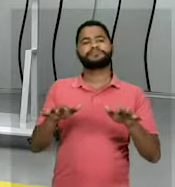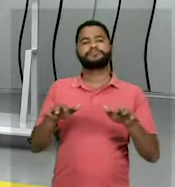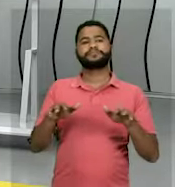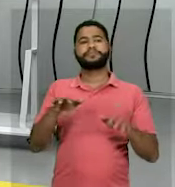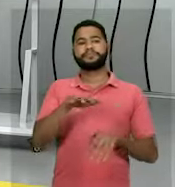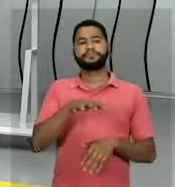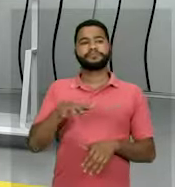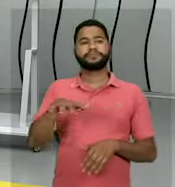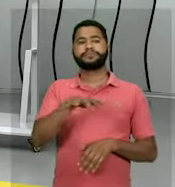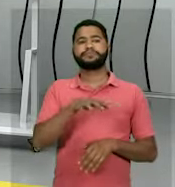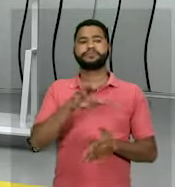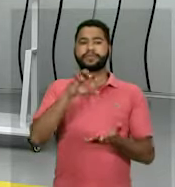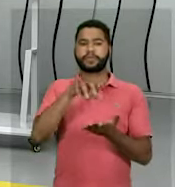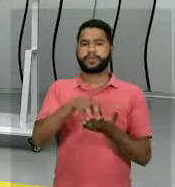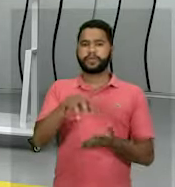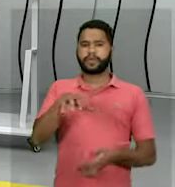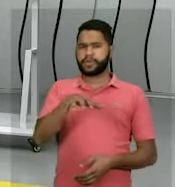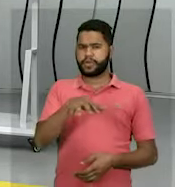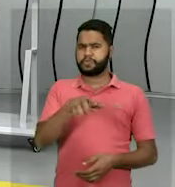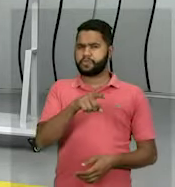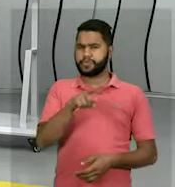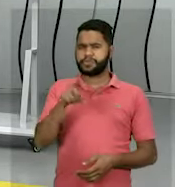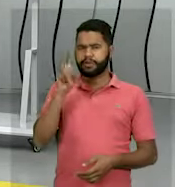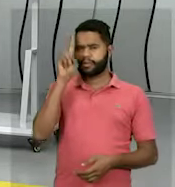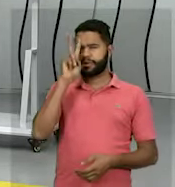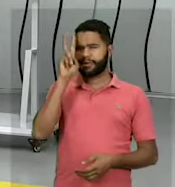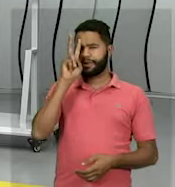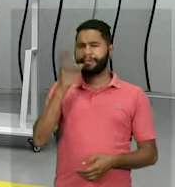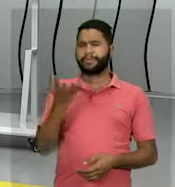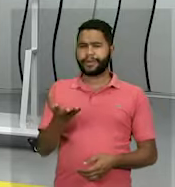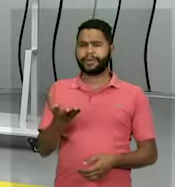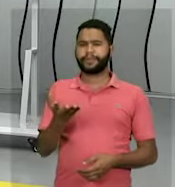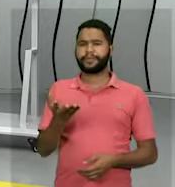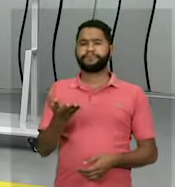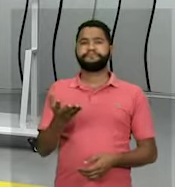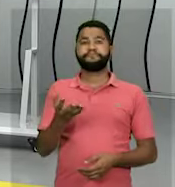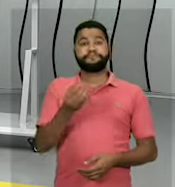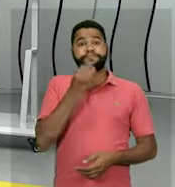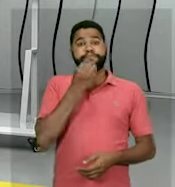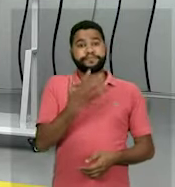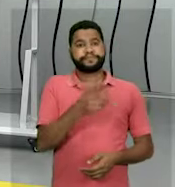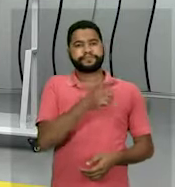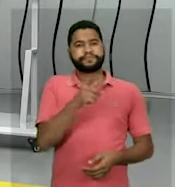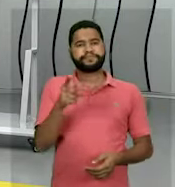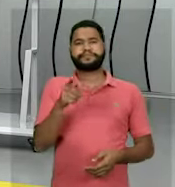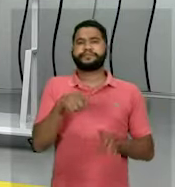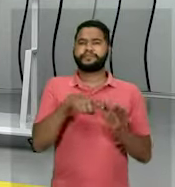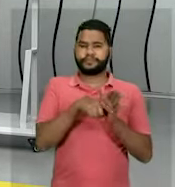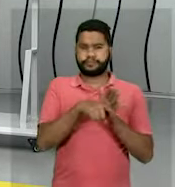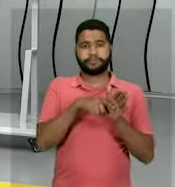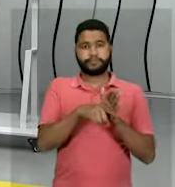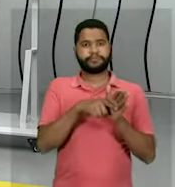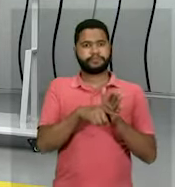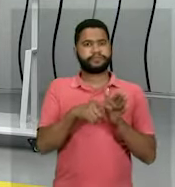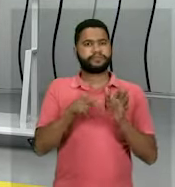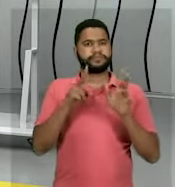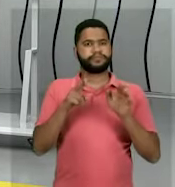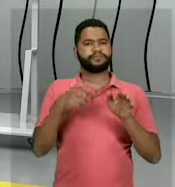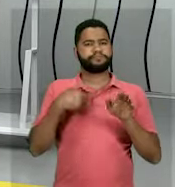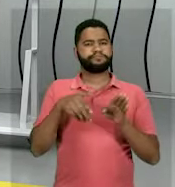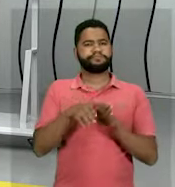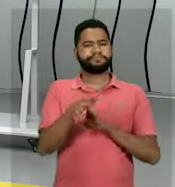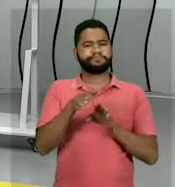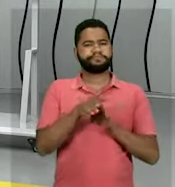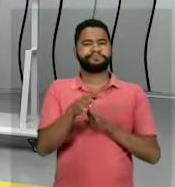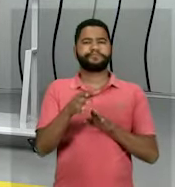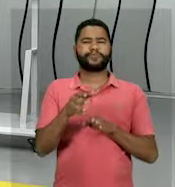regionais. Se vocês se recordarem, e aí vale a pena vocês voltarem a pesquisar, como eu disse para vocês, sobre a República